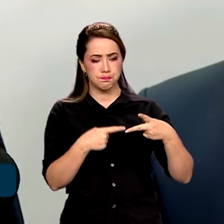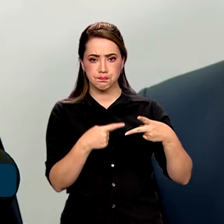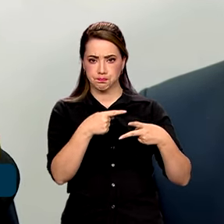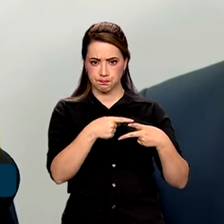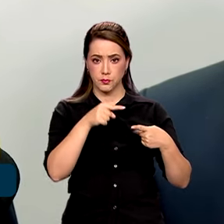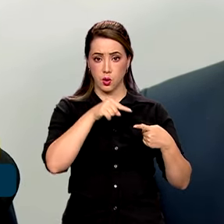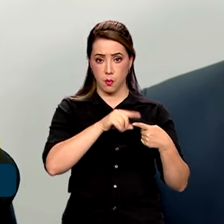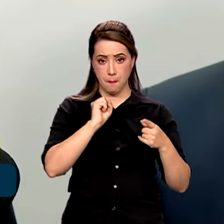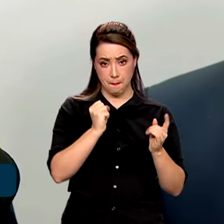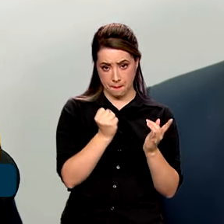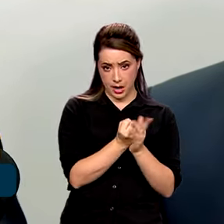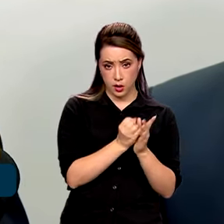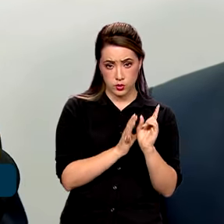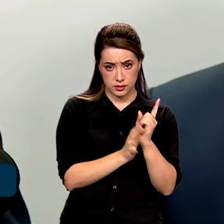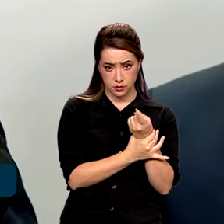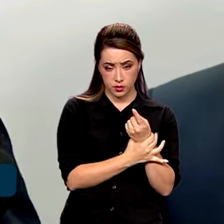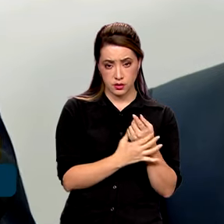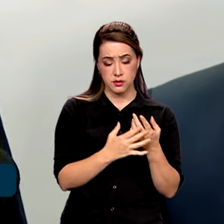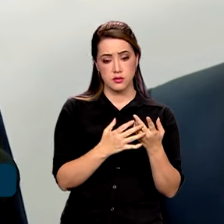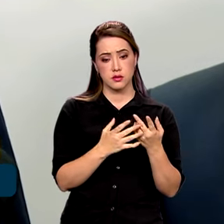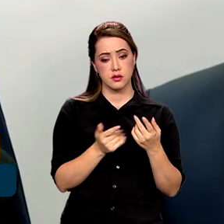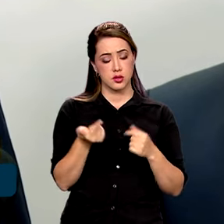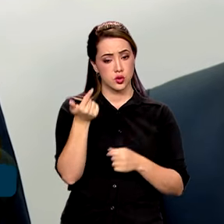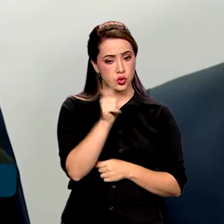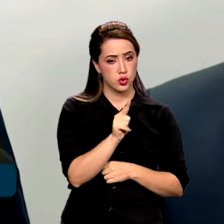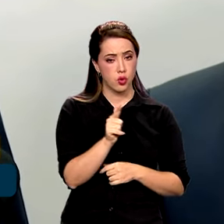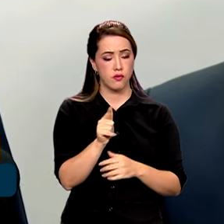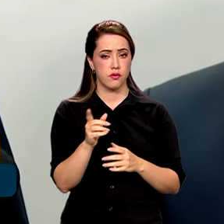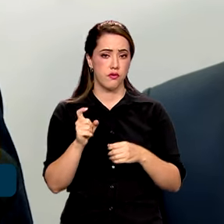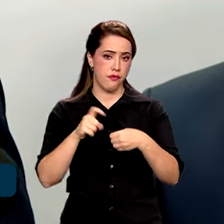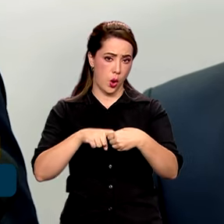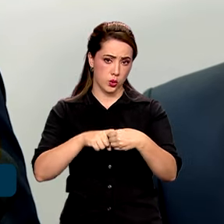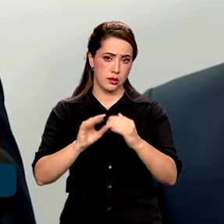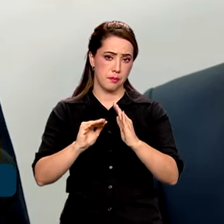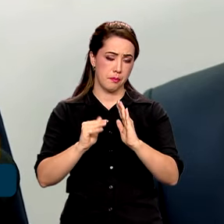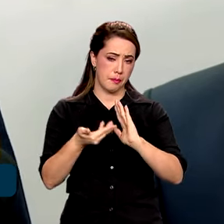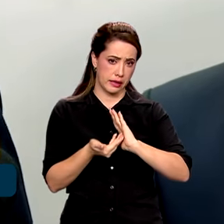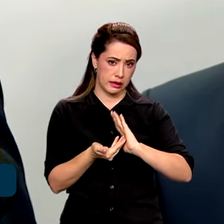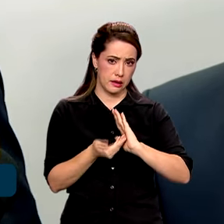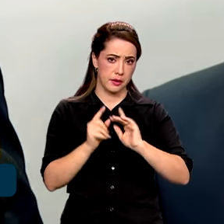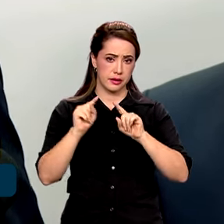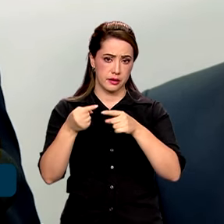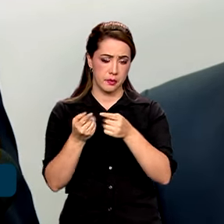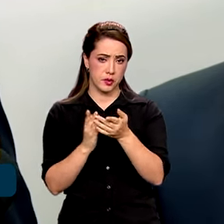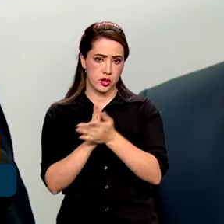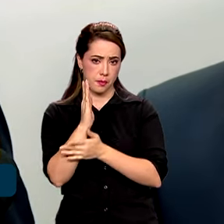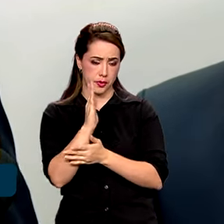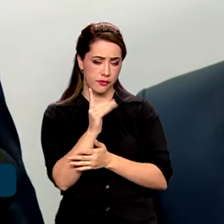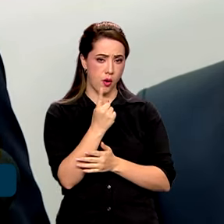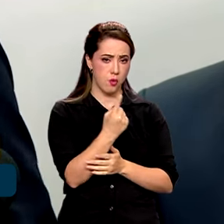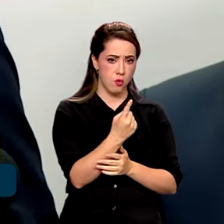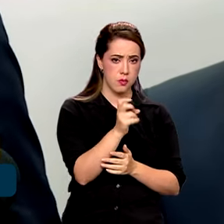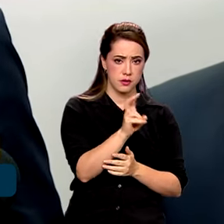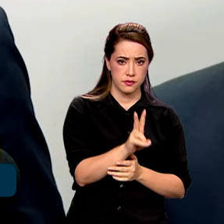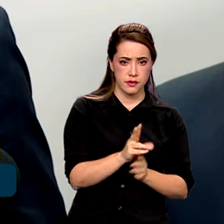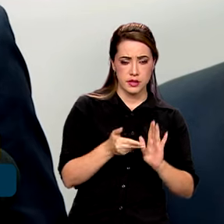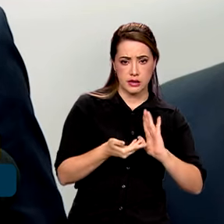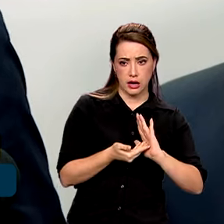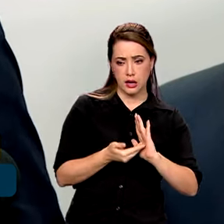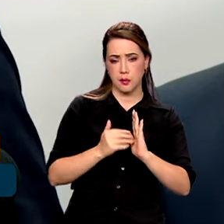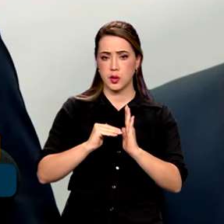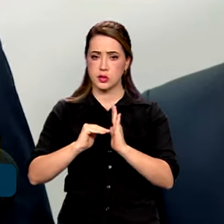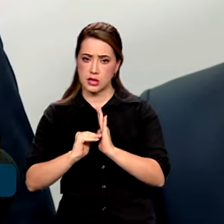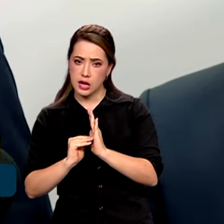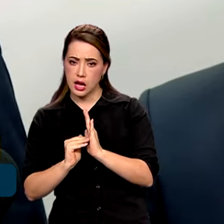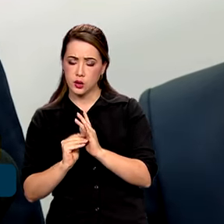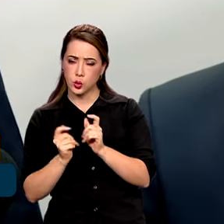garantias, que na verdade está voltando para a Câmara, depois de ter sido aprovada na Câmara e do Senado com alterações,